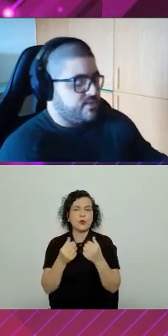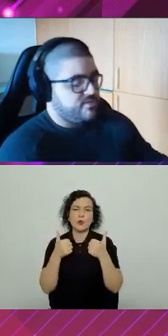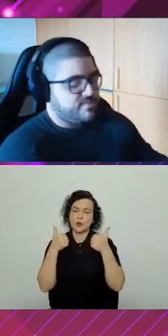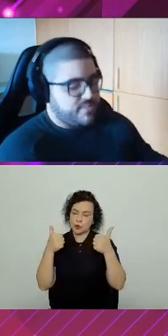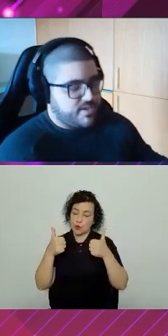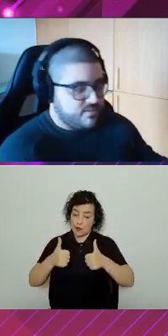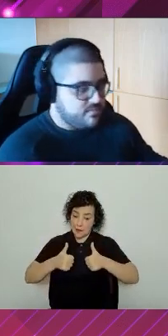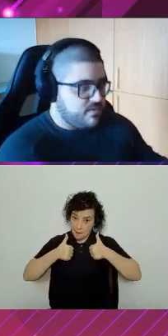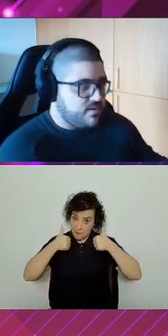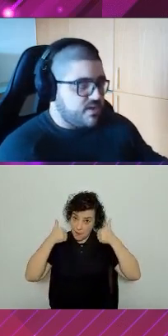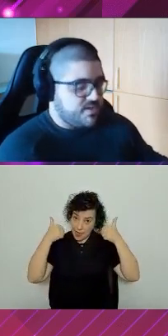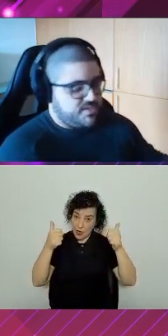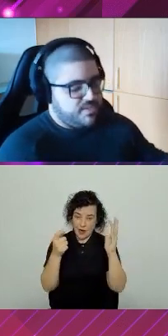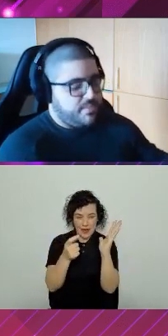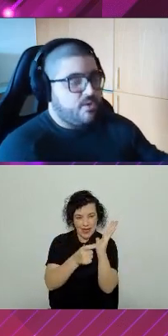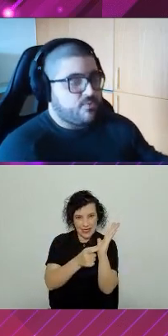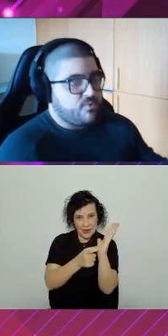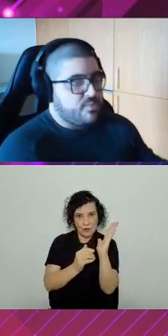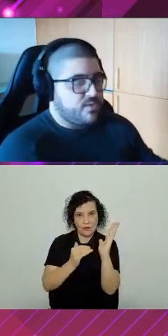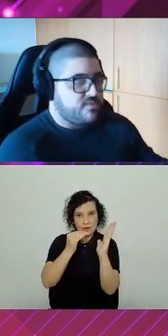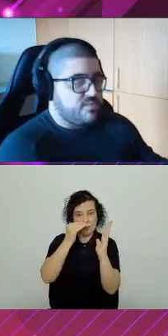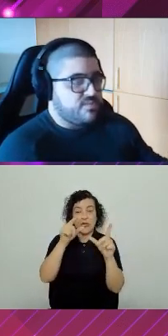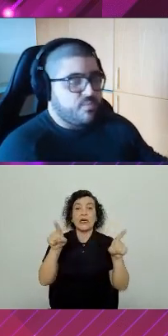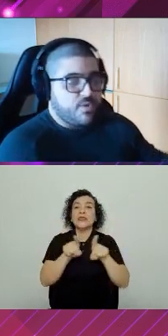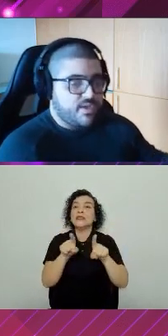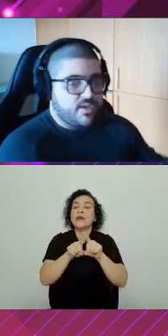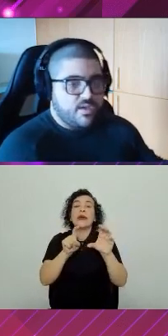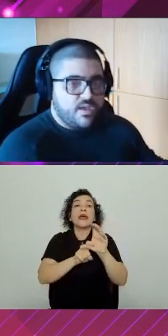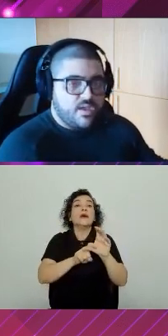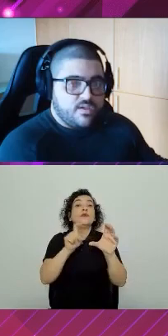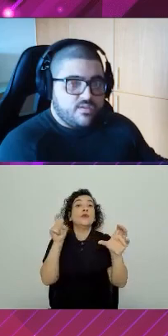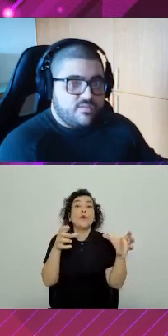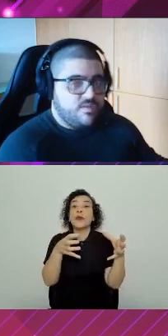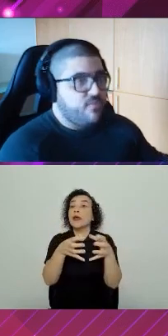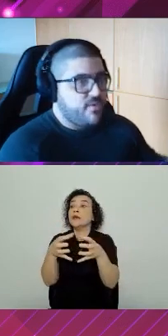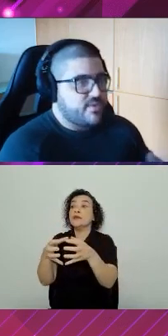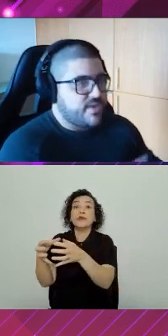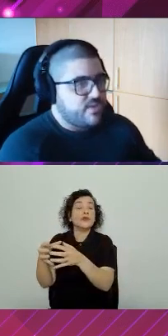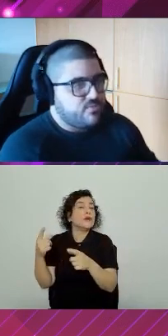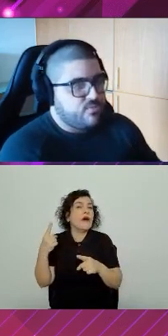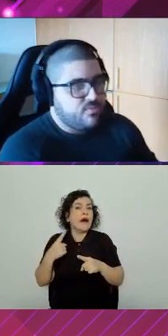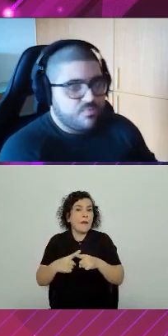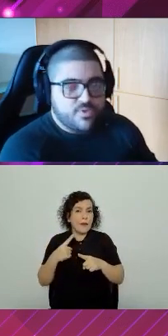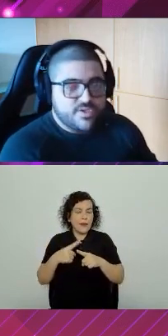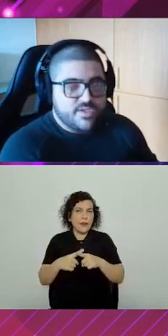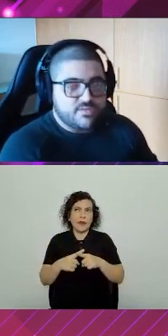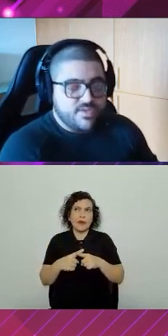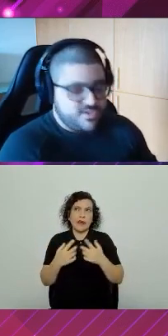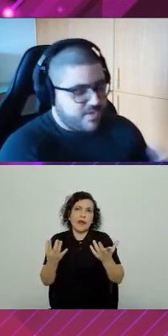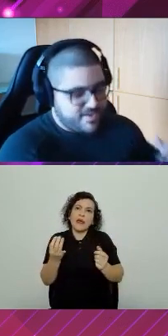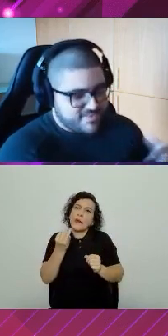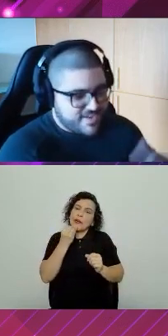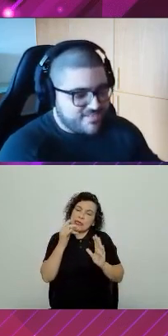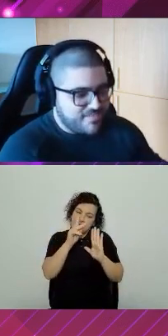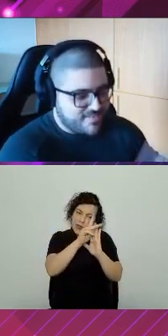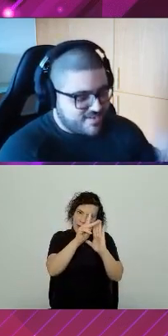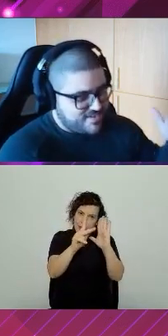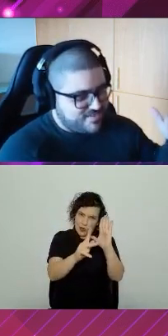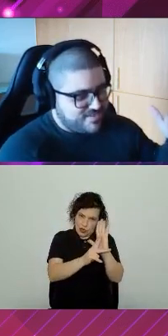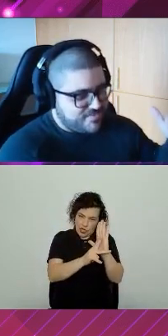escalabilidade da nossa aplicação. A gente tem maior autonomia dos times. Por quê? Se eu vou entrar num projeto... A gente tem uma